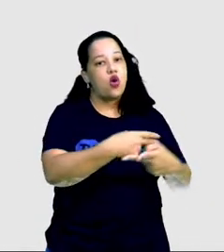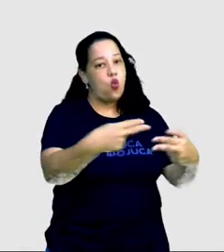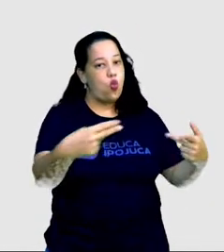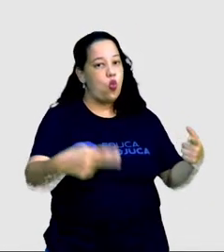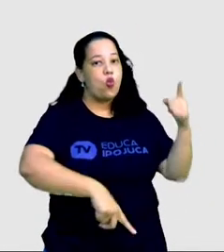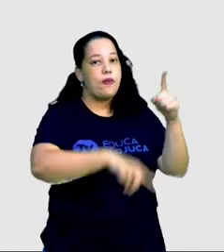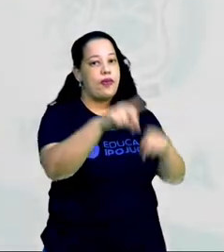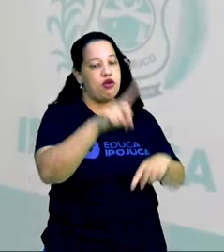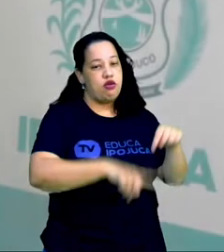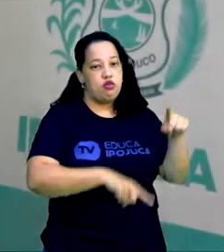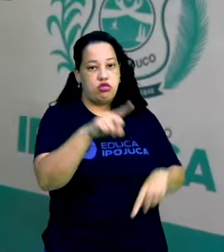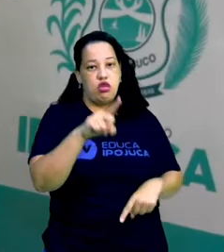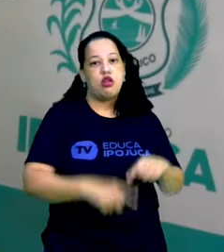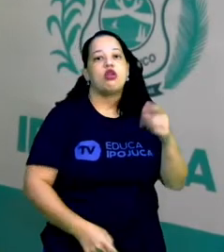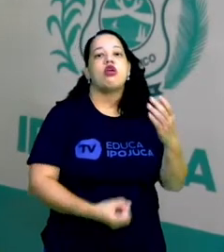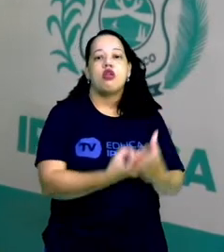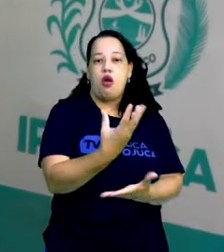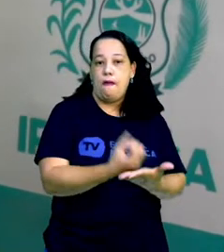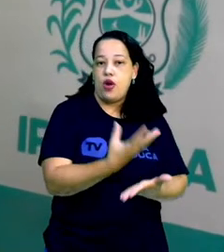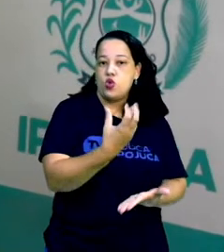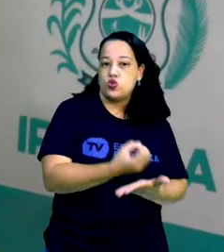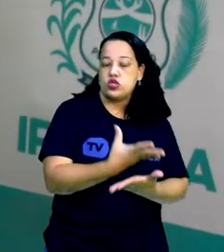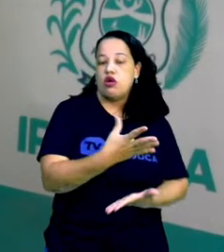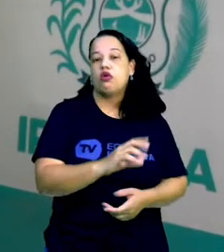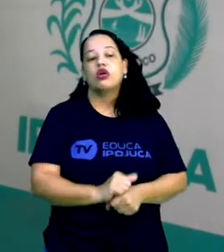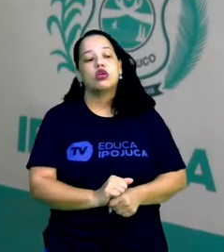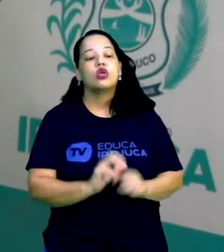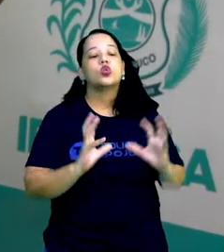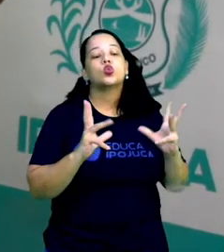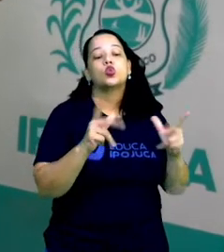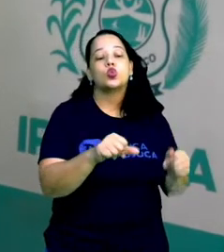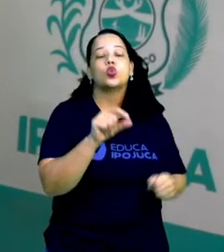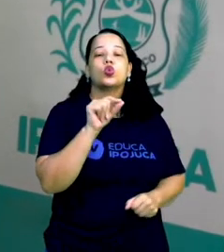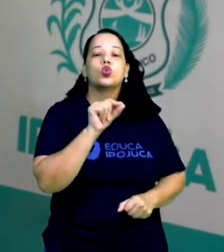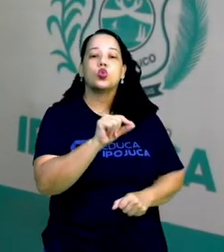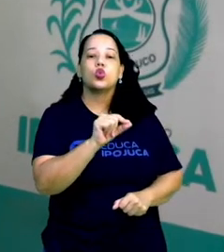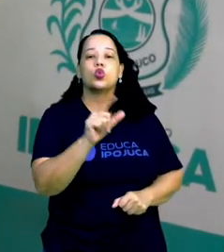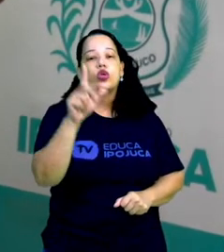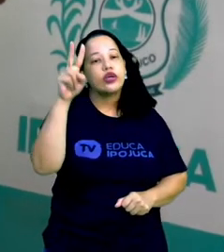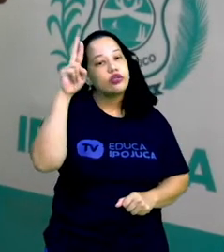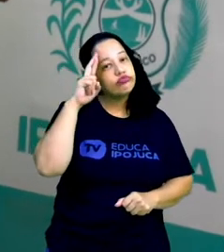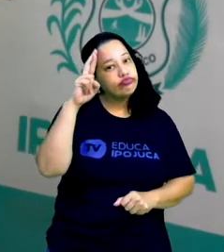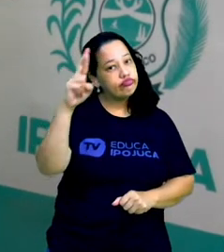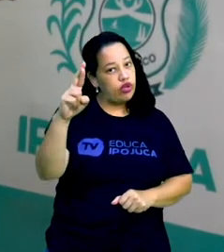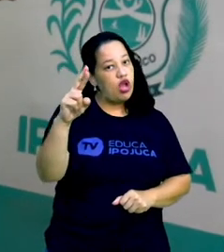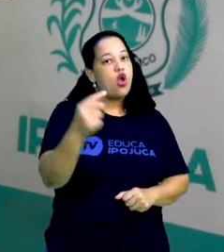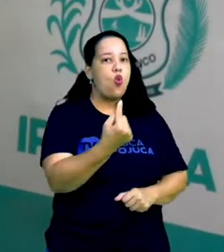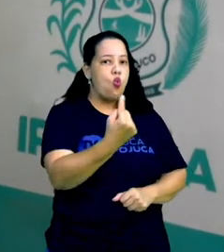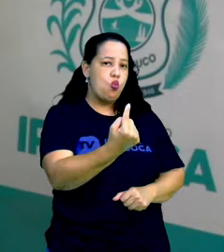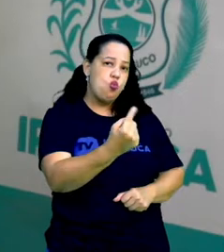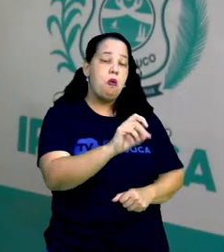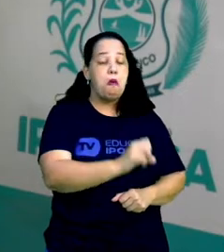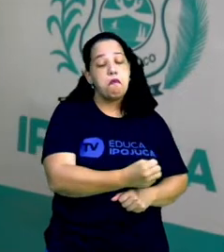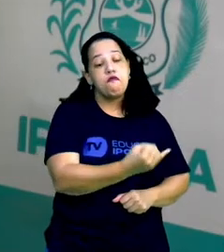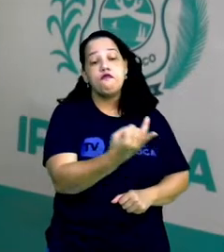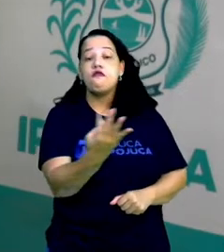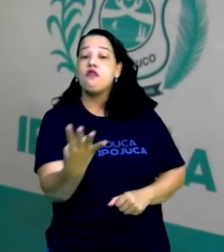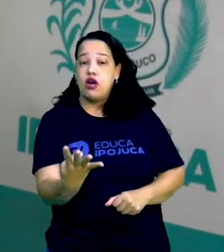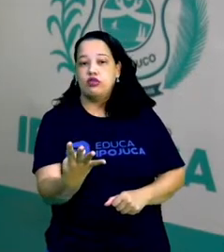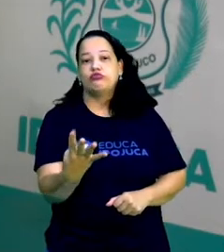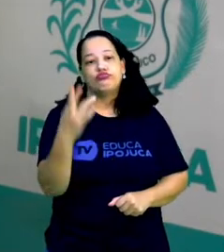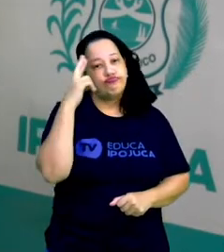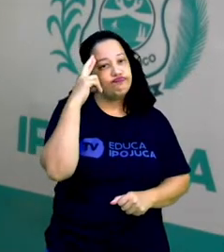Todo meio de produção do capitalismo, ele tem um dono ou vários donos, certo? A